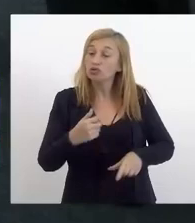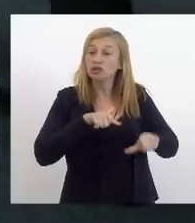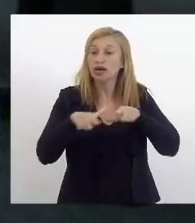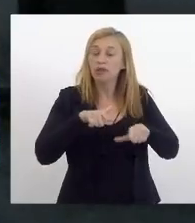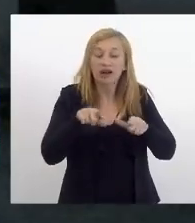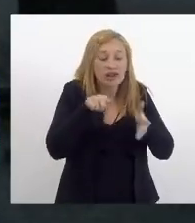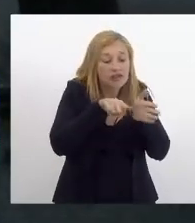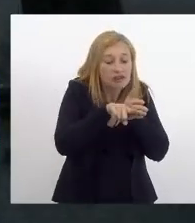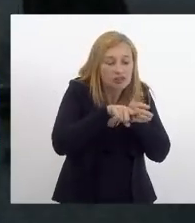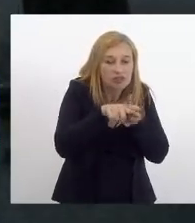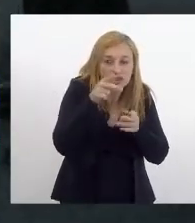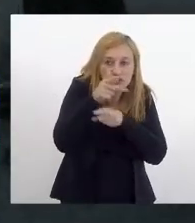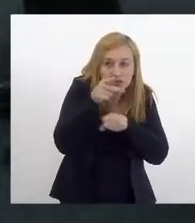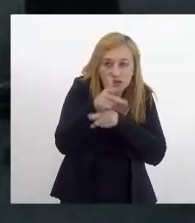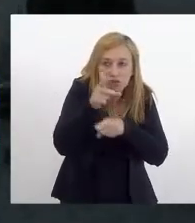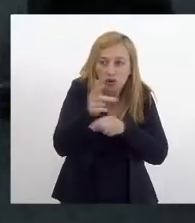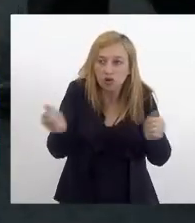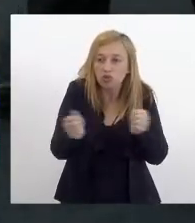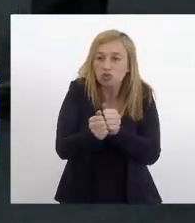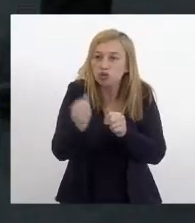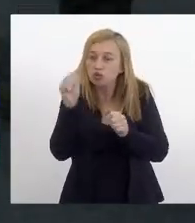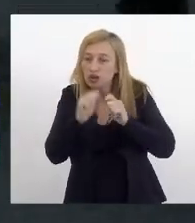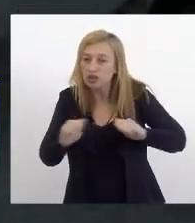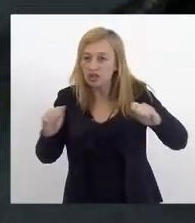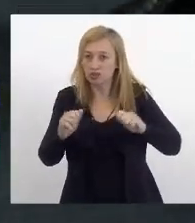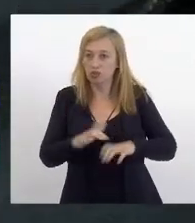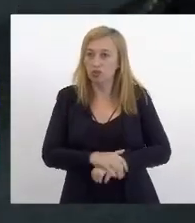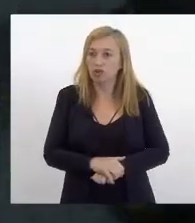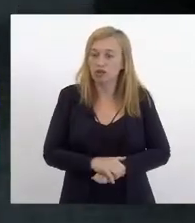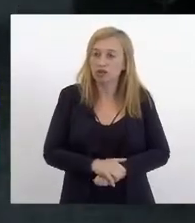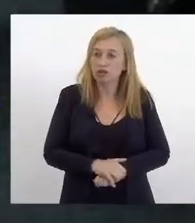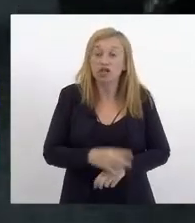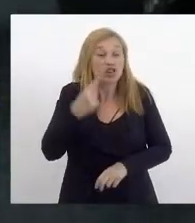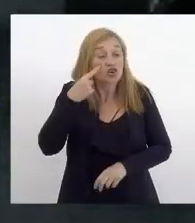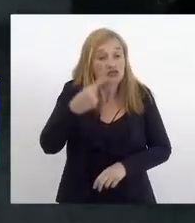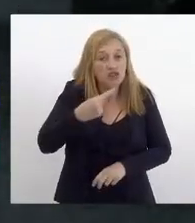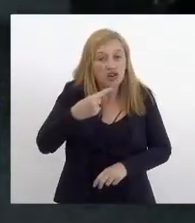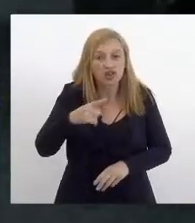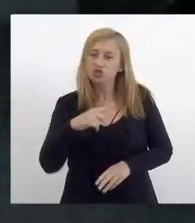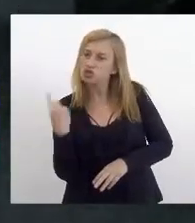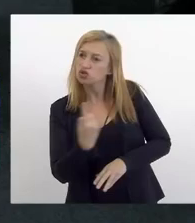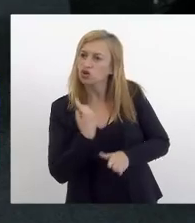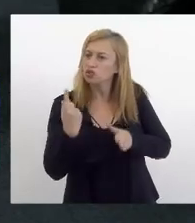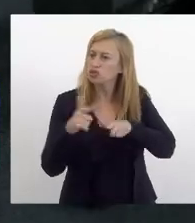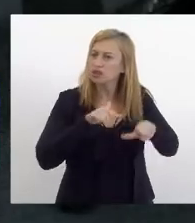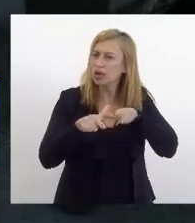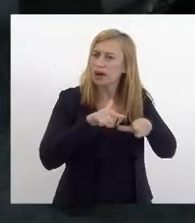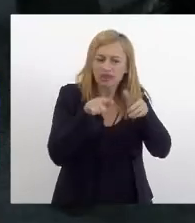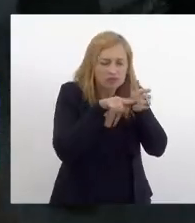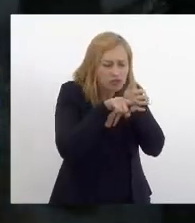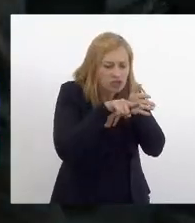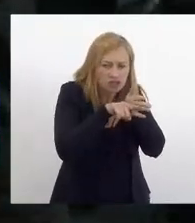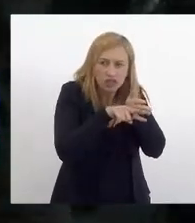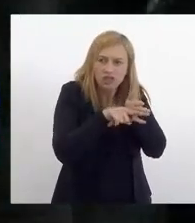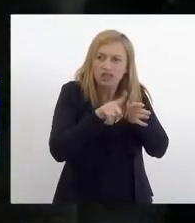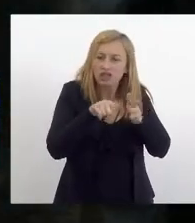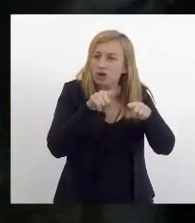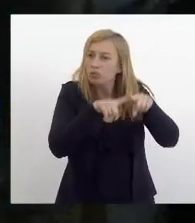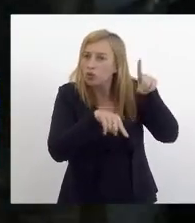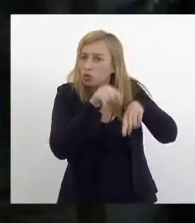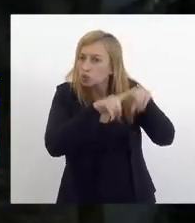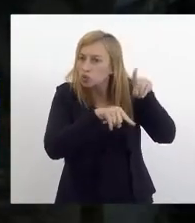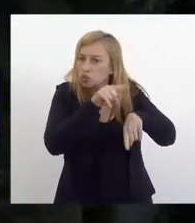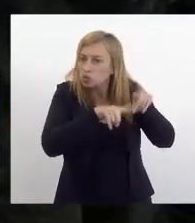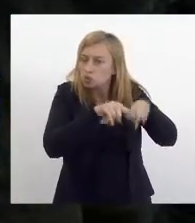filmando juntamente com nossos assessores e enxergo que as nossas fiscalizações são os materiais